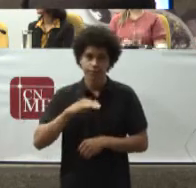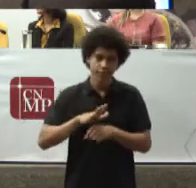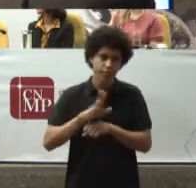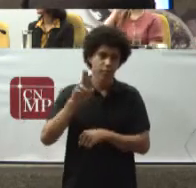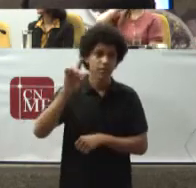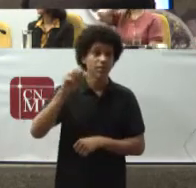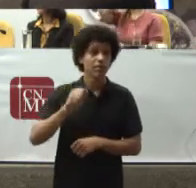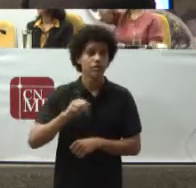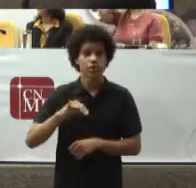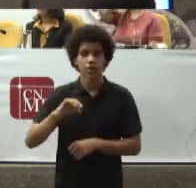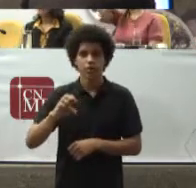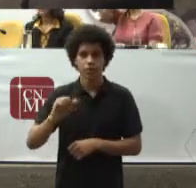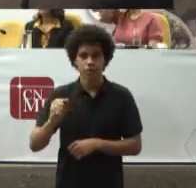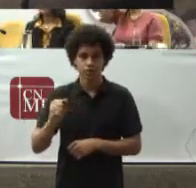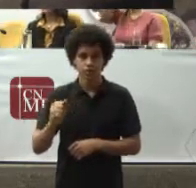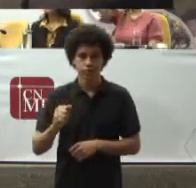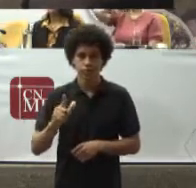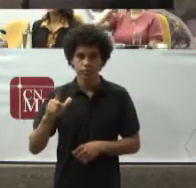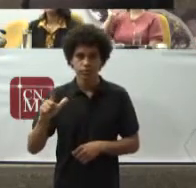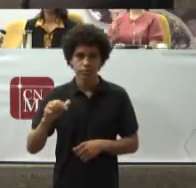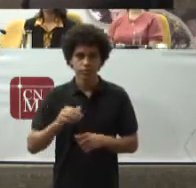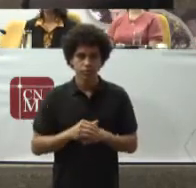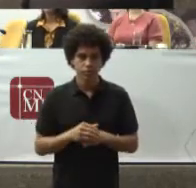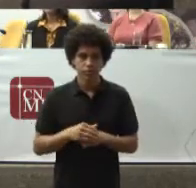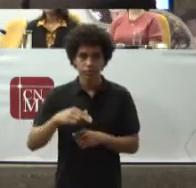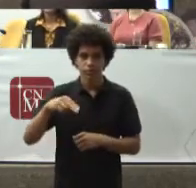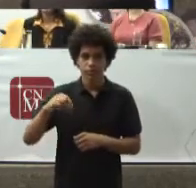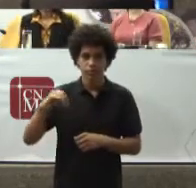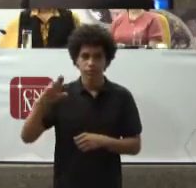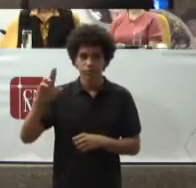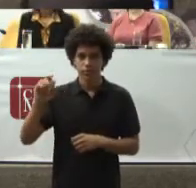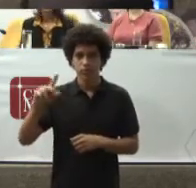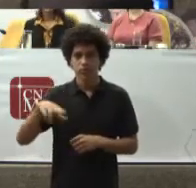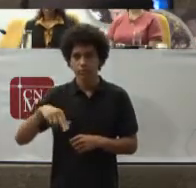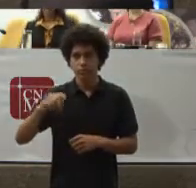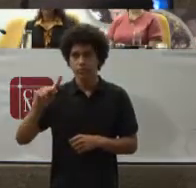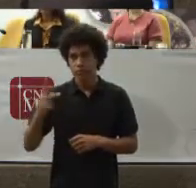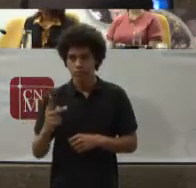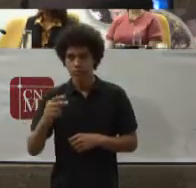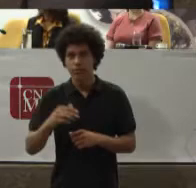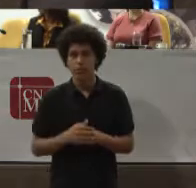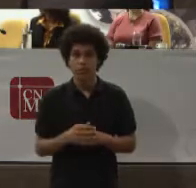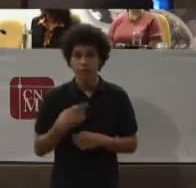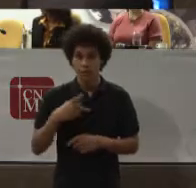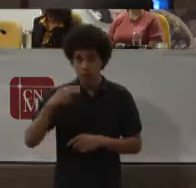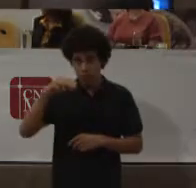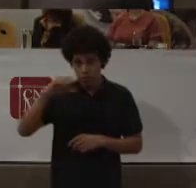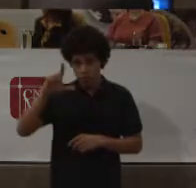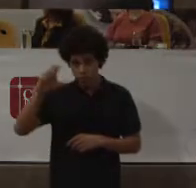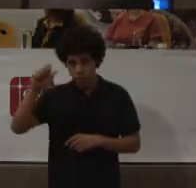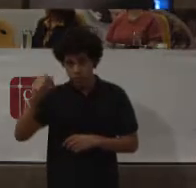extraordinária De saúde Do conselho nacional Do ministério público Dr. Luiz Fernando Bandeira de Mello